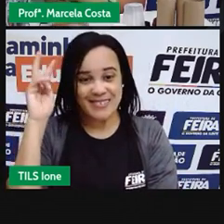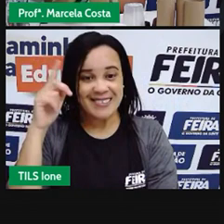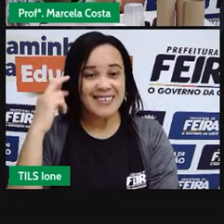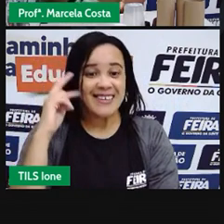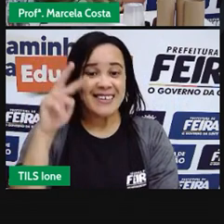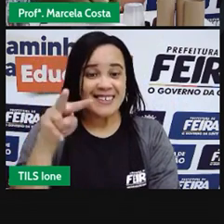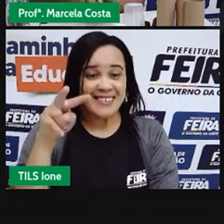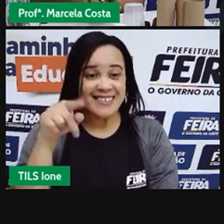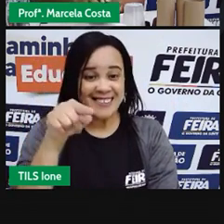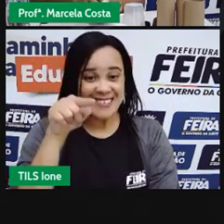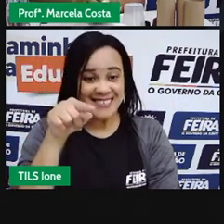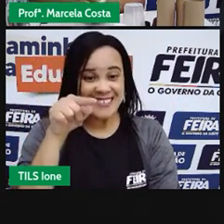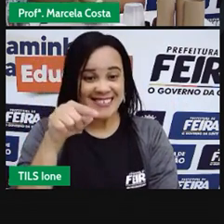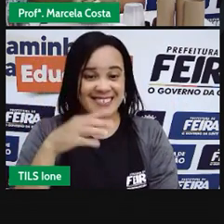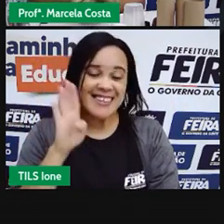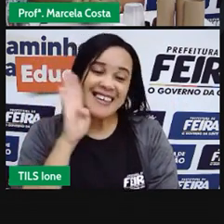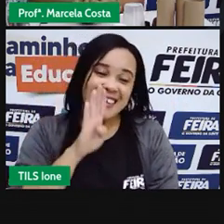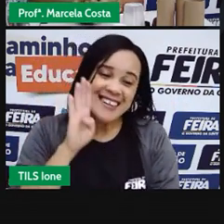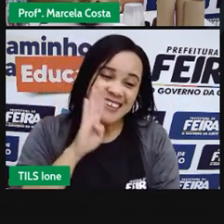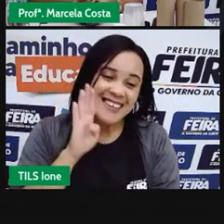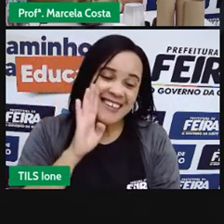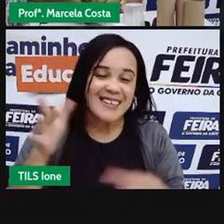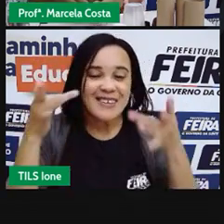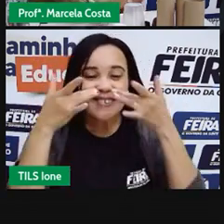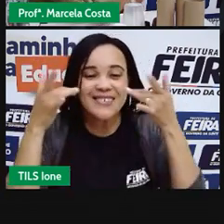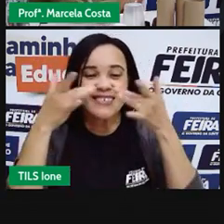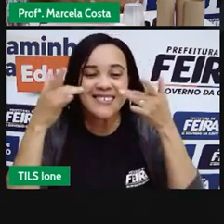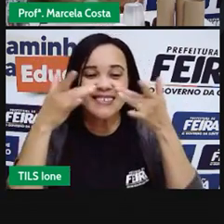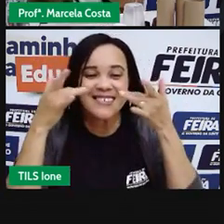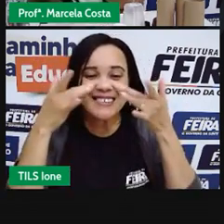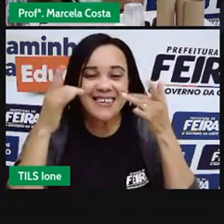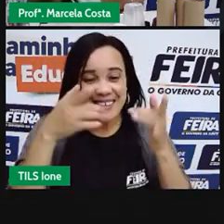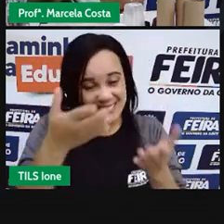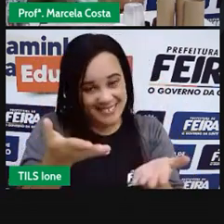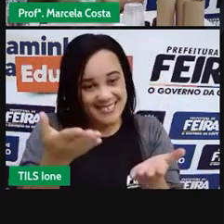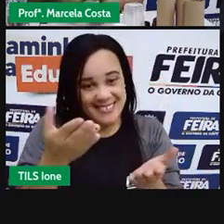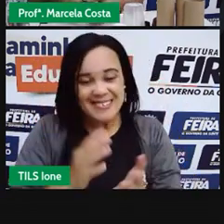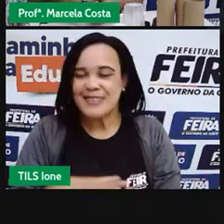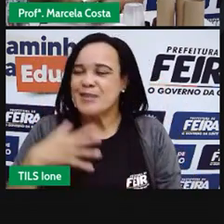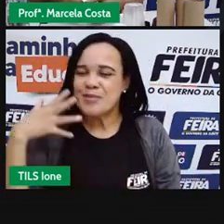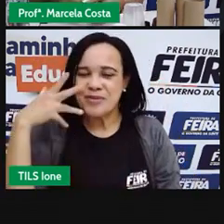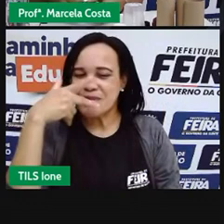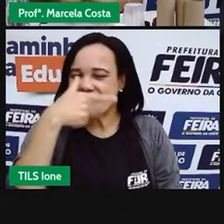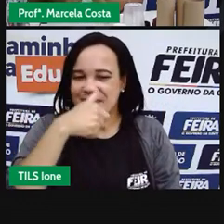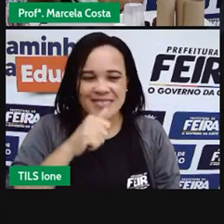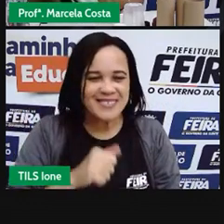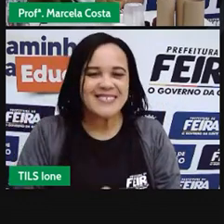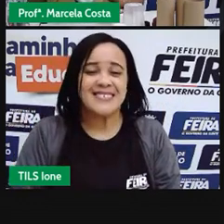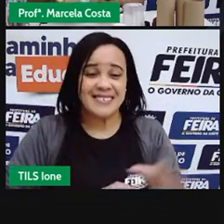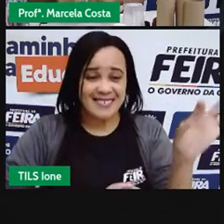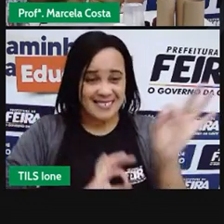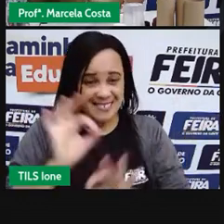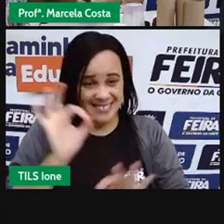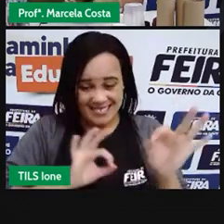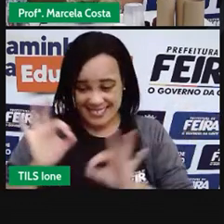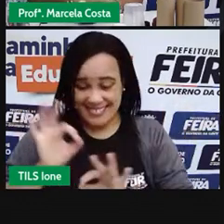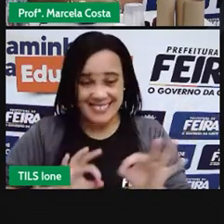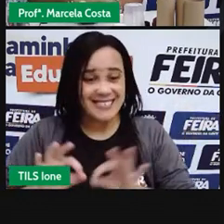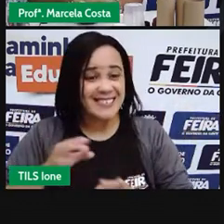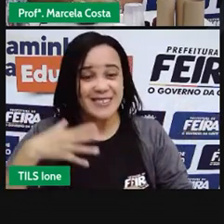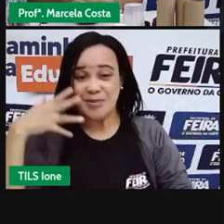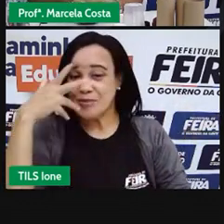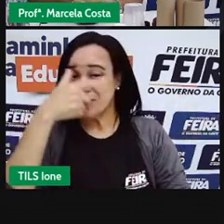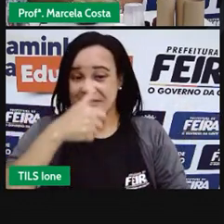Olha esses fantoches, esses teatros de bonecos, como ficou bonito e bem representativo dos